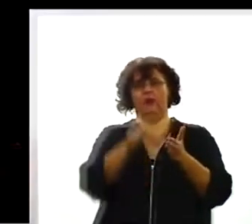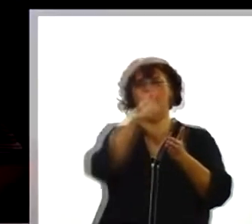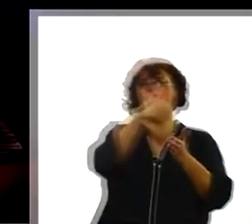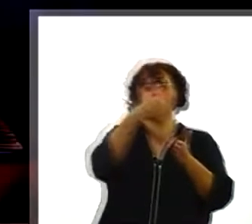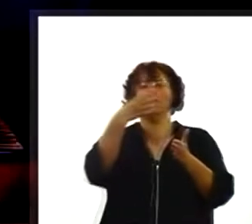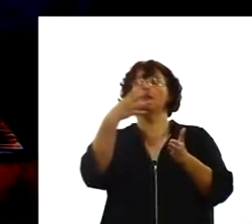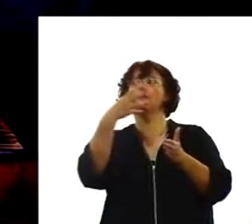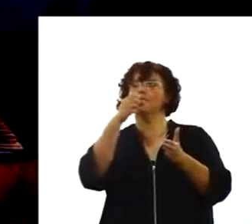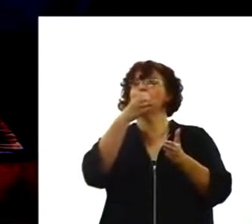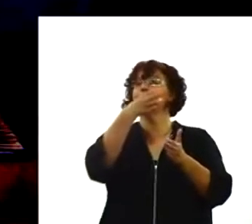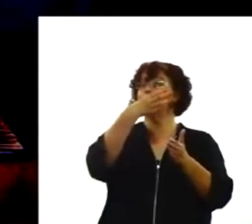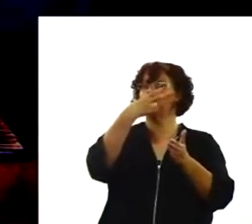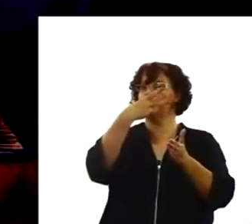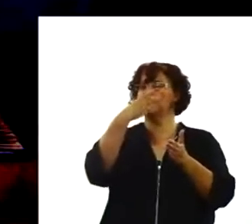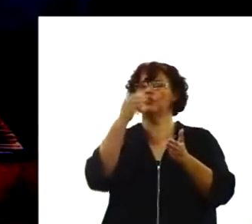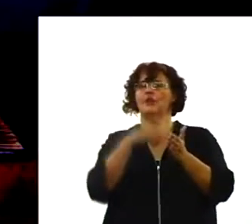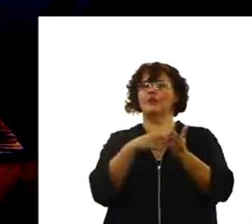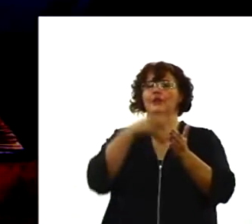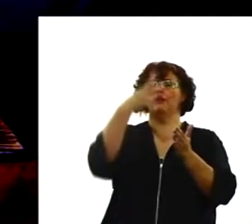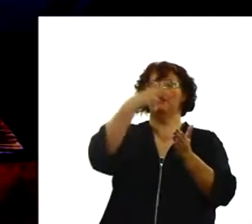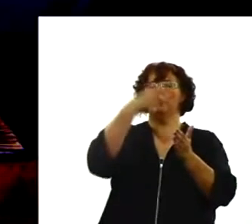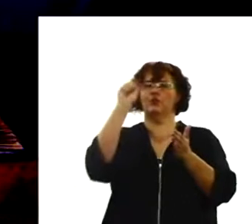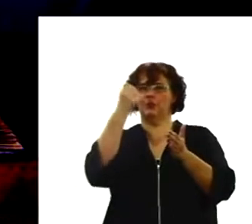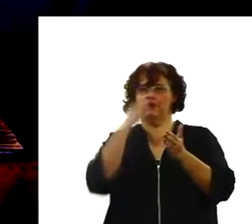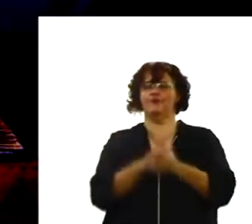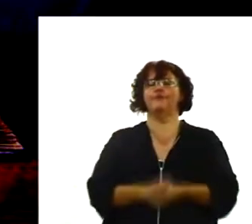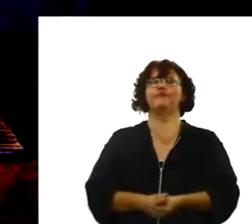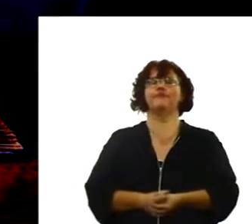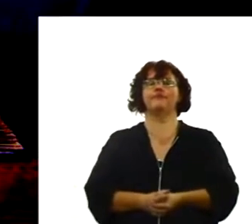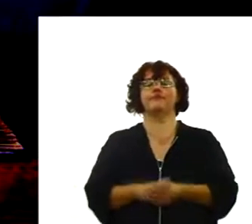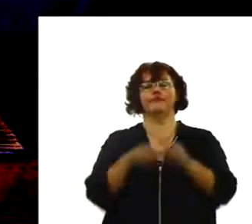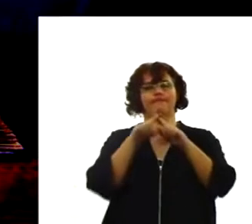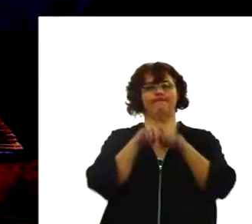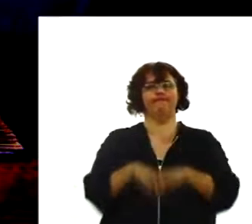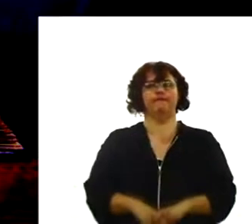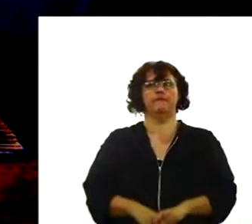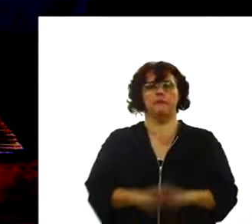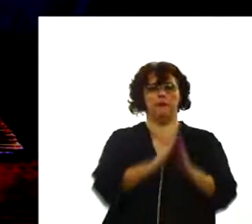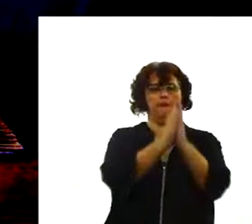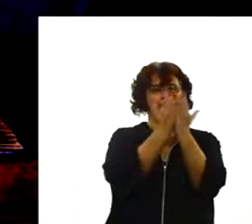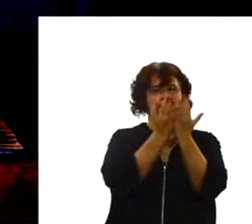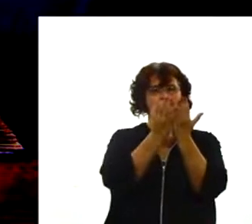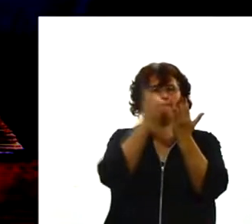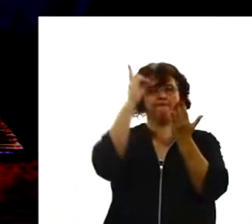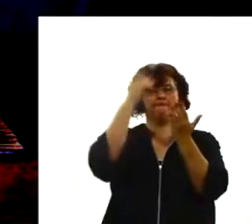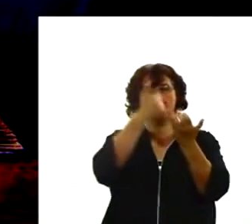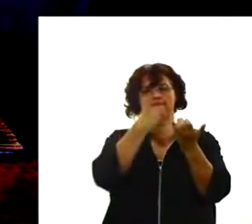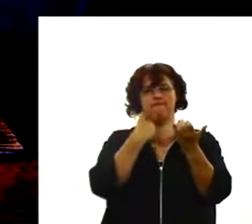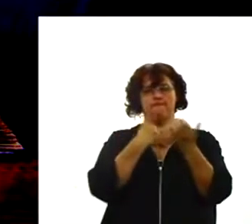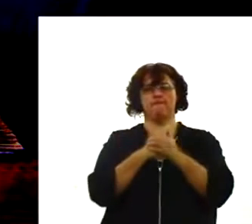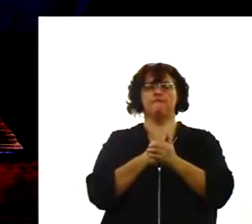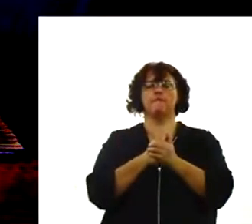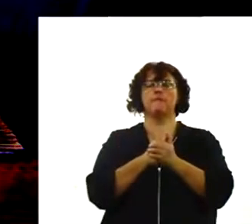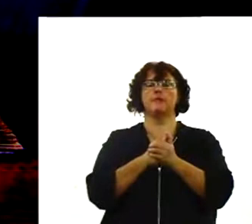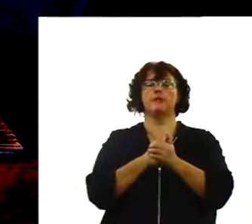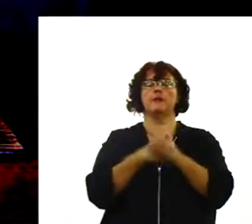28. Está escrito assim na Palavra de Deus, mas de fato Cristo ressuscitou dentre